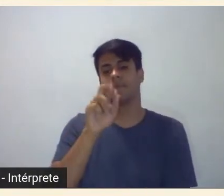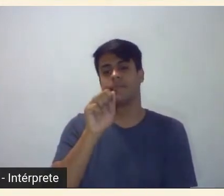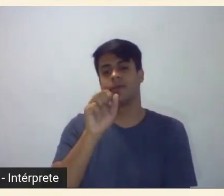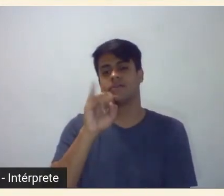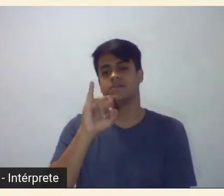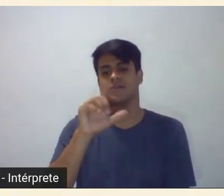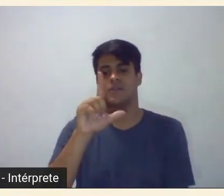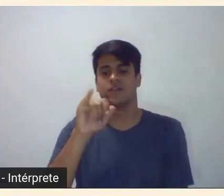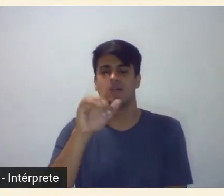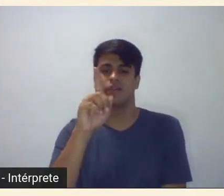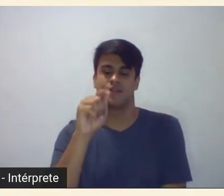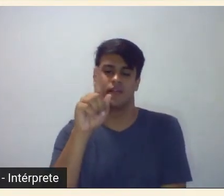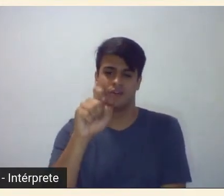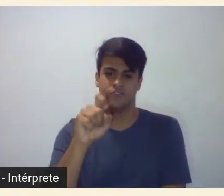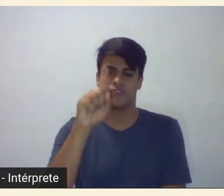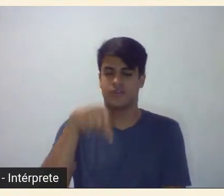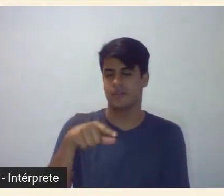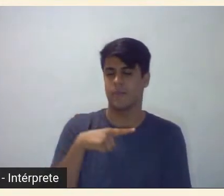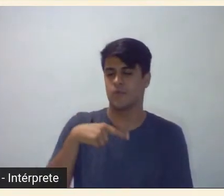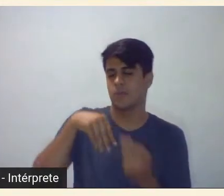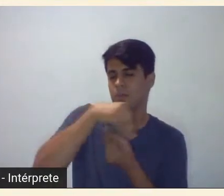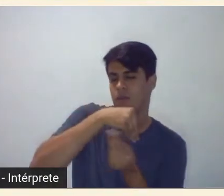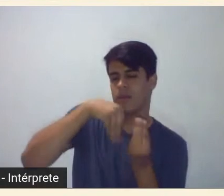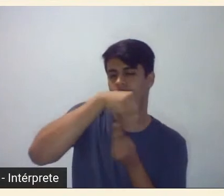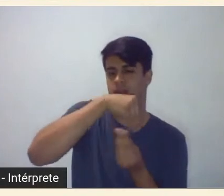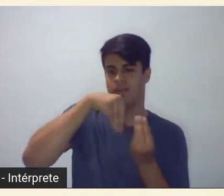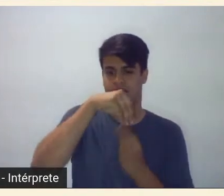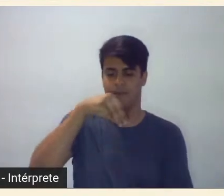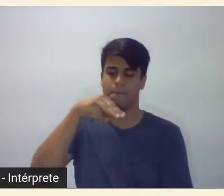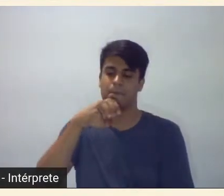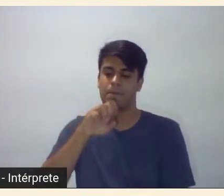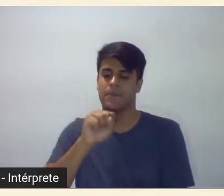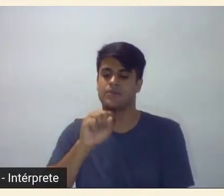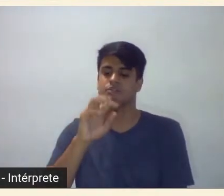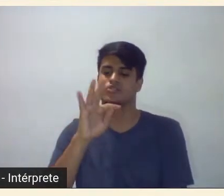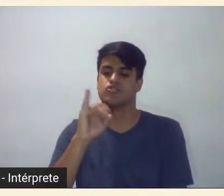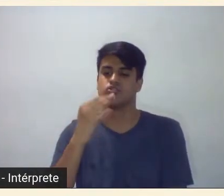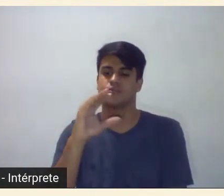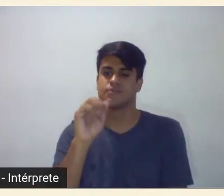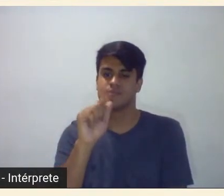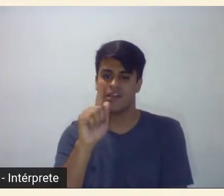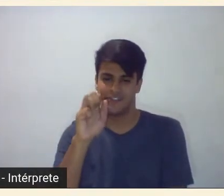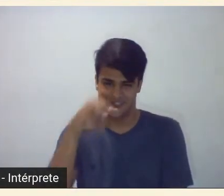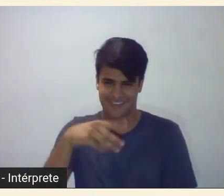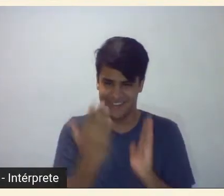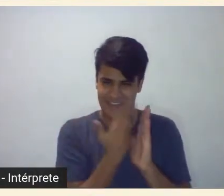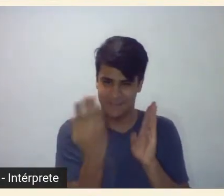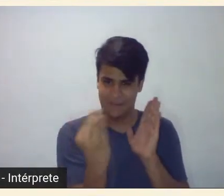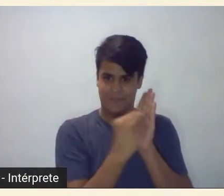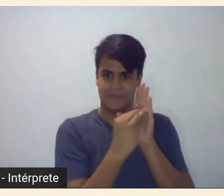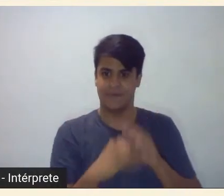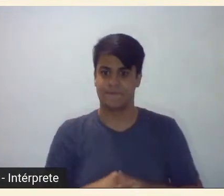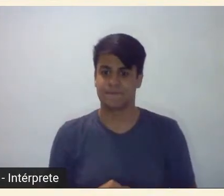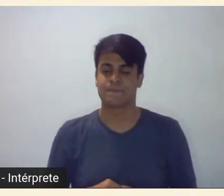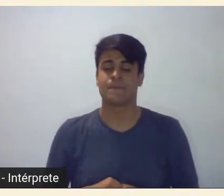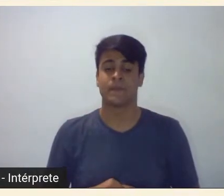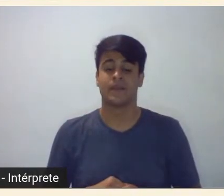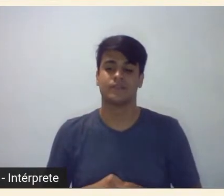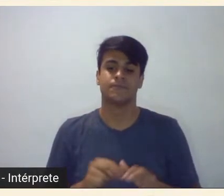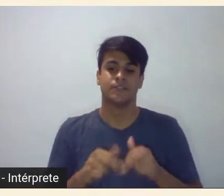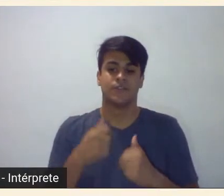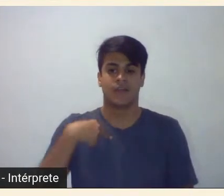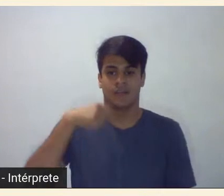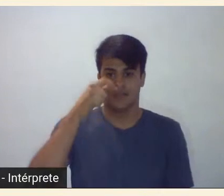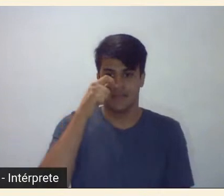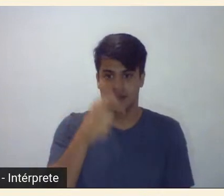mestiçagem é uma palavra que ele usa muito e ocorre em Marconaí em 1928 por exemplo então é bem interessante